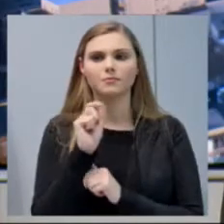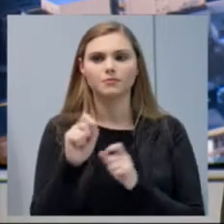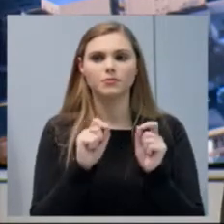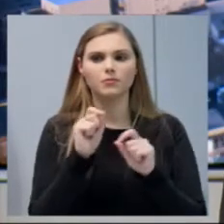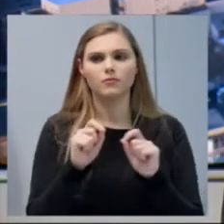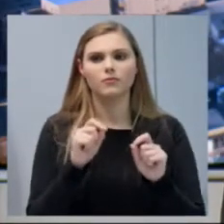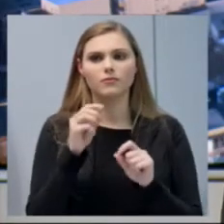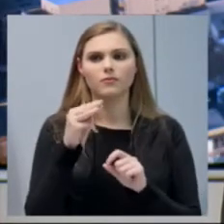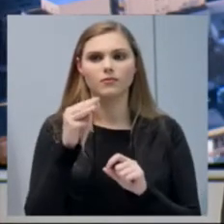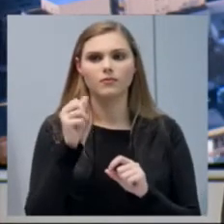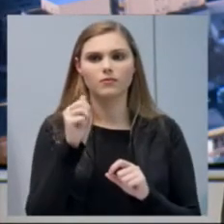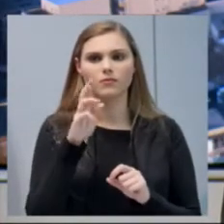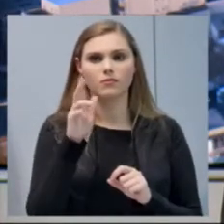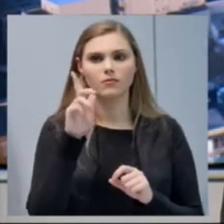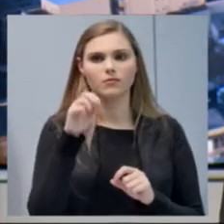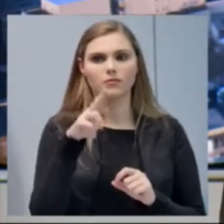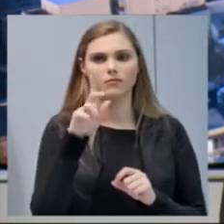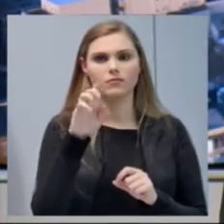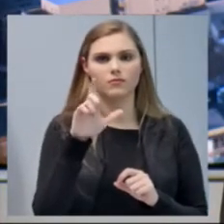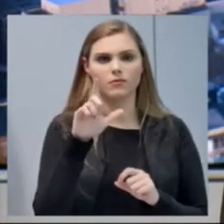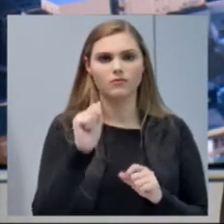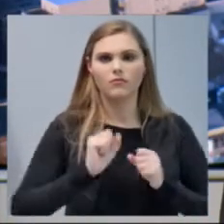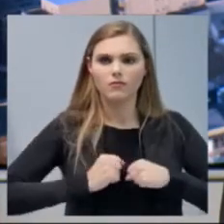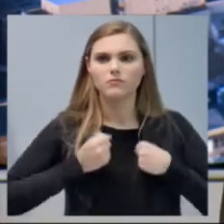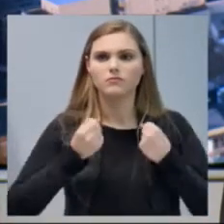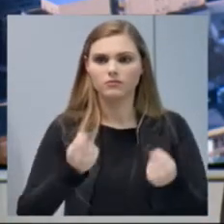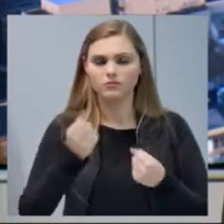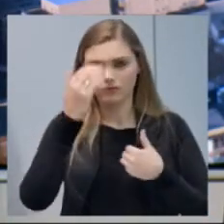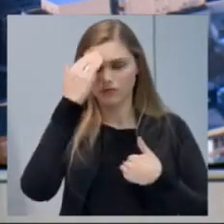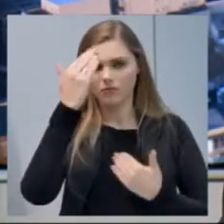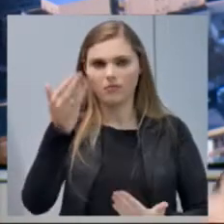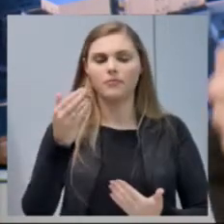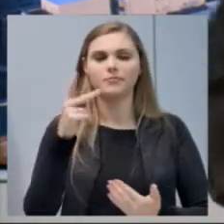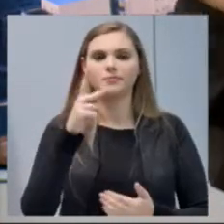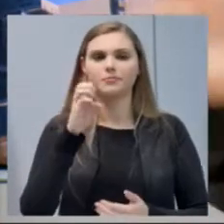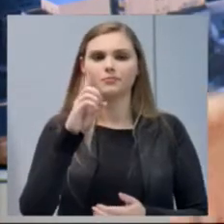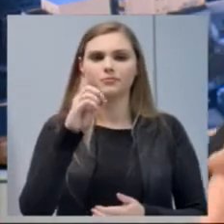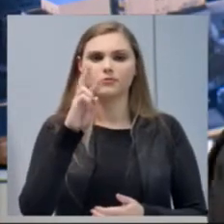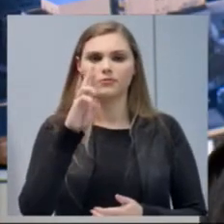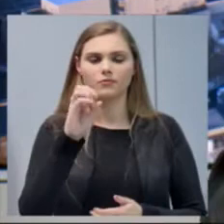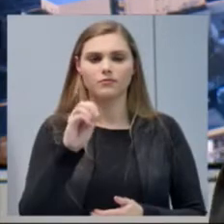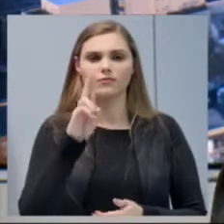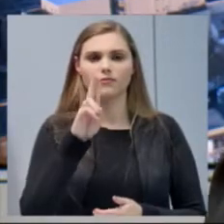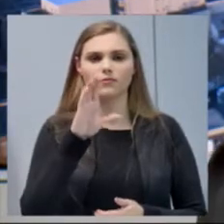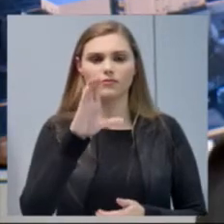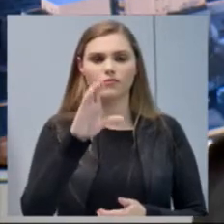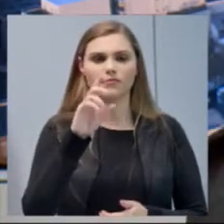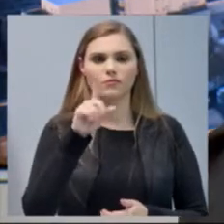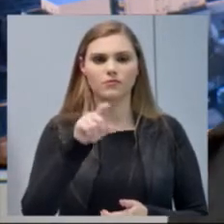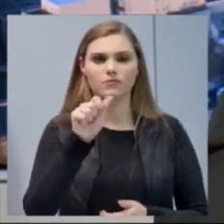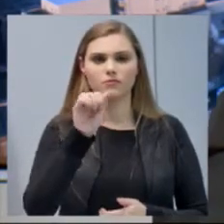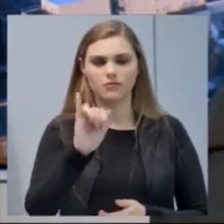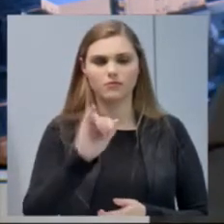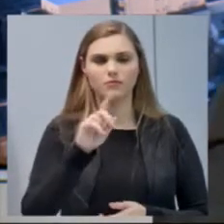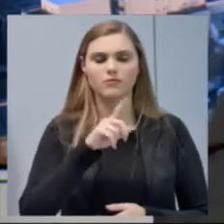queremos aqui agradecer o empenho do deputado Pedro Guzai, que prontamente, quando nós solicitamos no início desse ano, um meio milhão